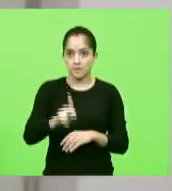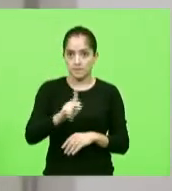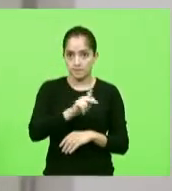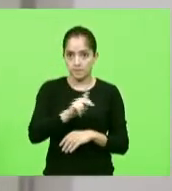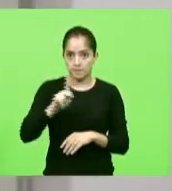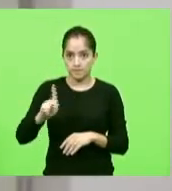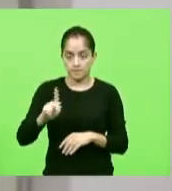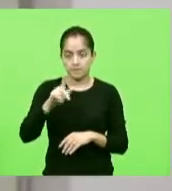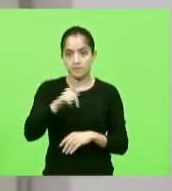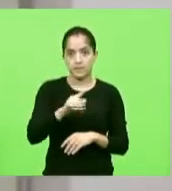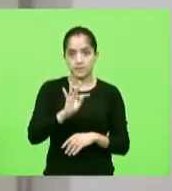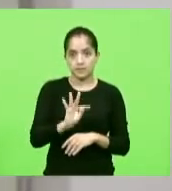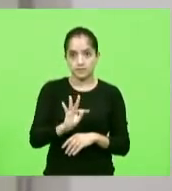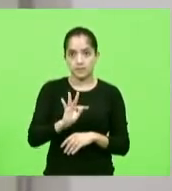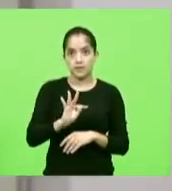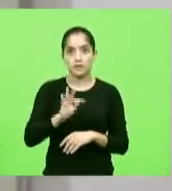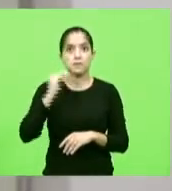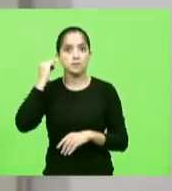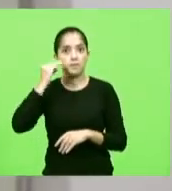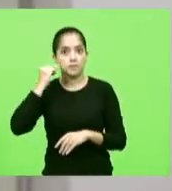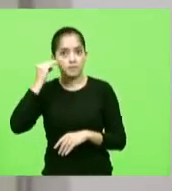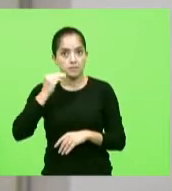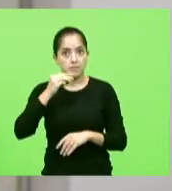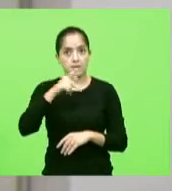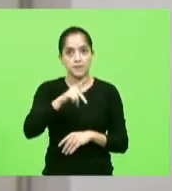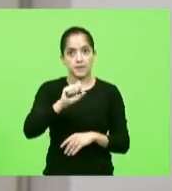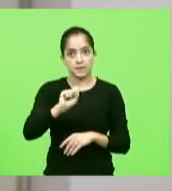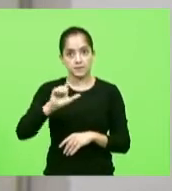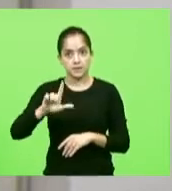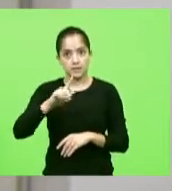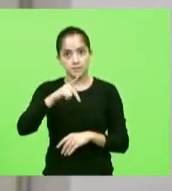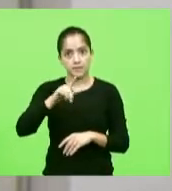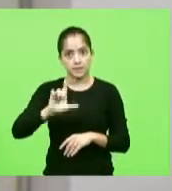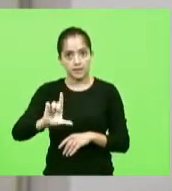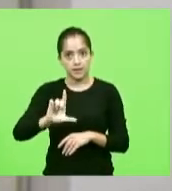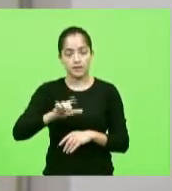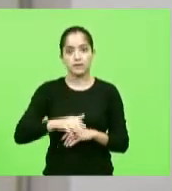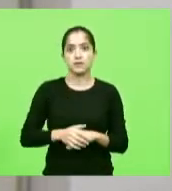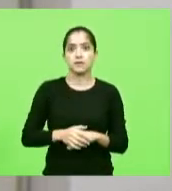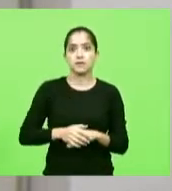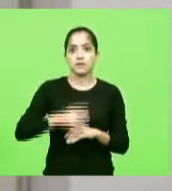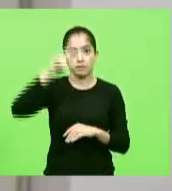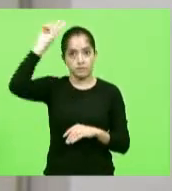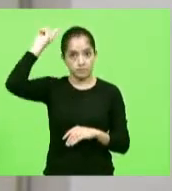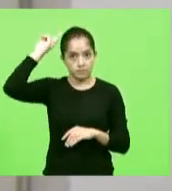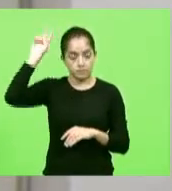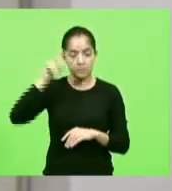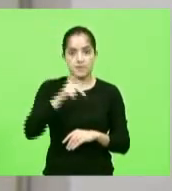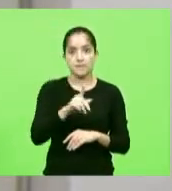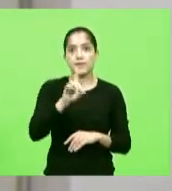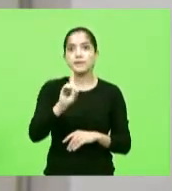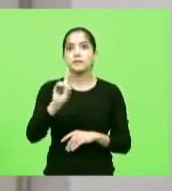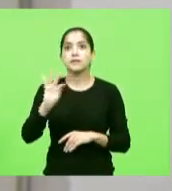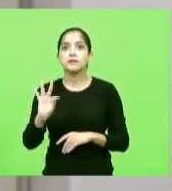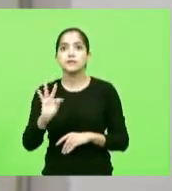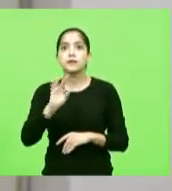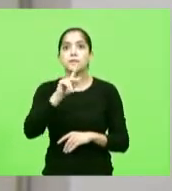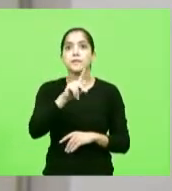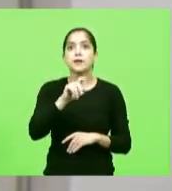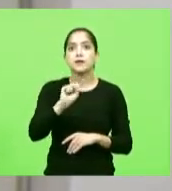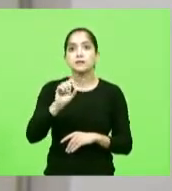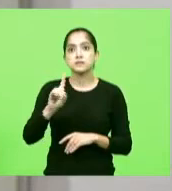Pedro Baldissera, PT, Márcio Machado, bloco PSL-PL, Dr. Vicente Caropreso, bloco PDT-PSDB